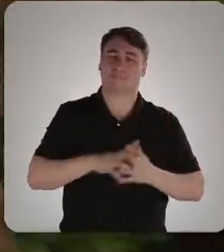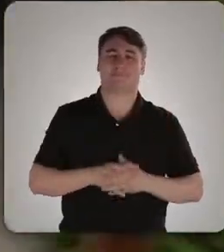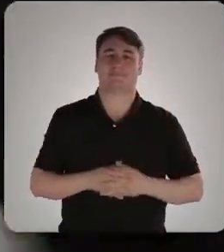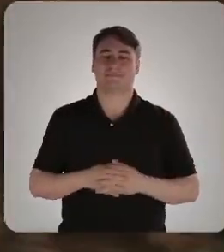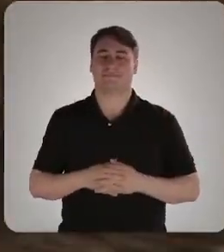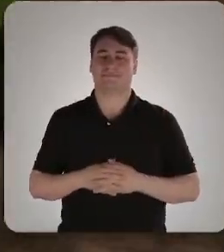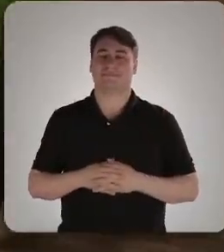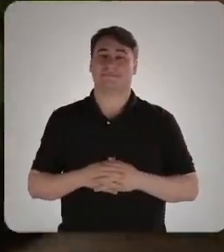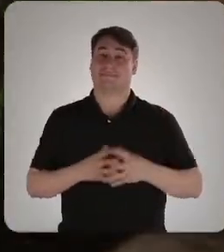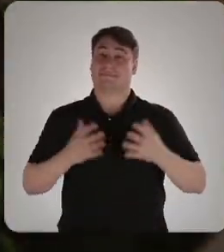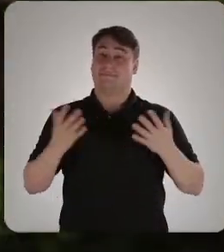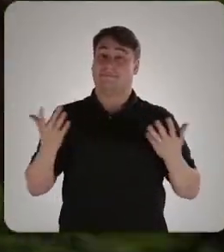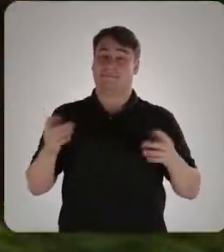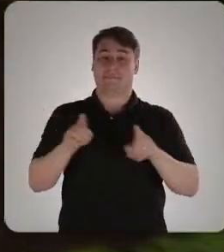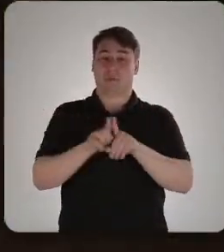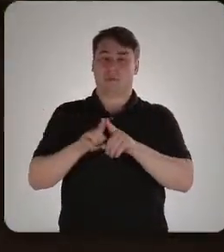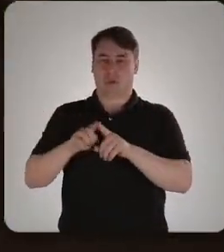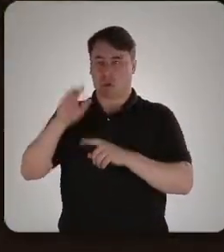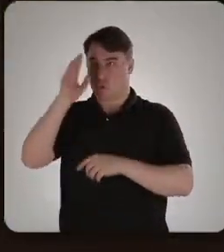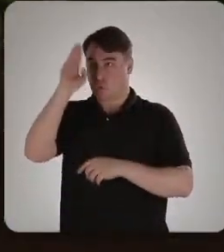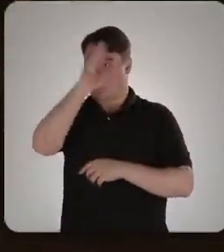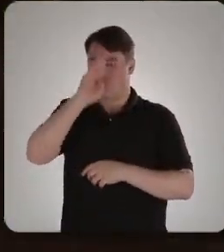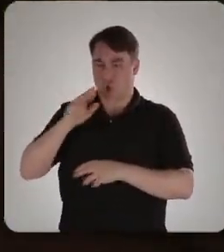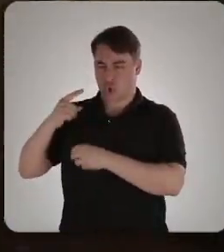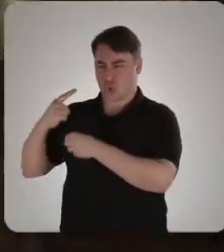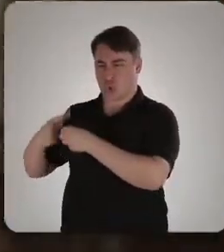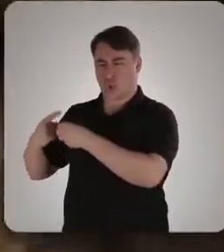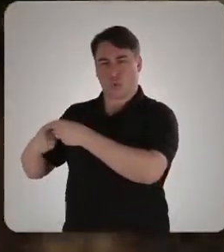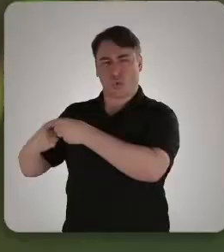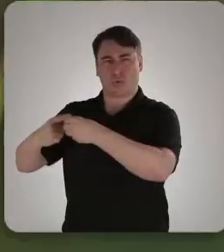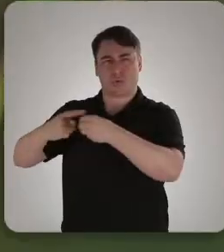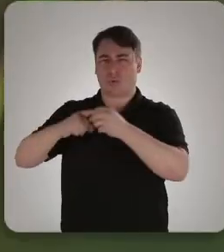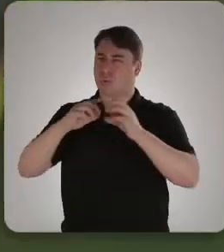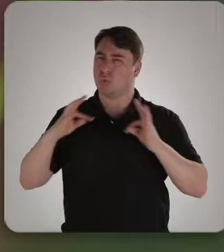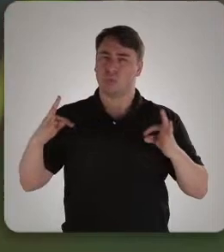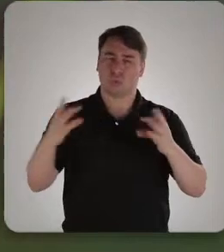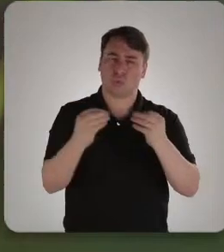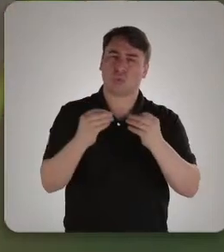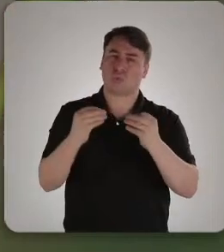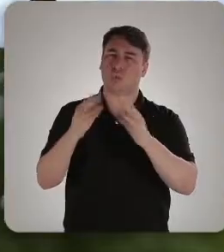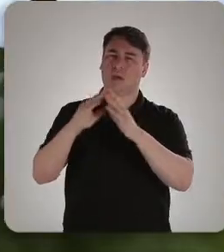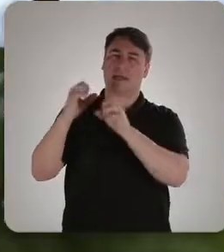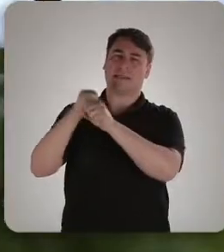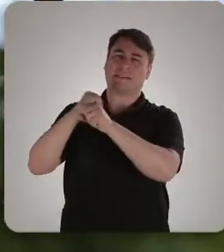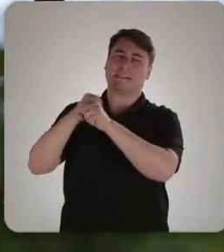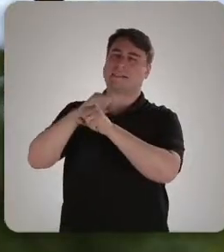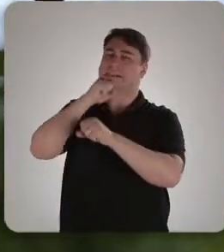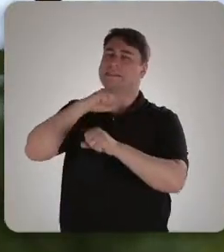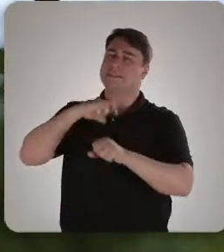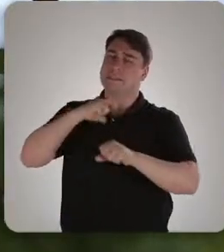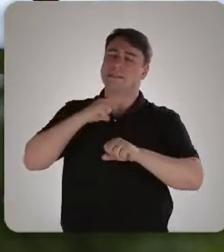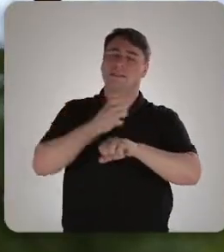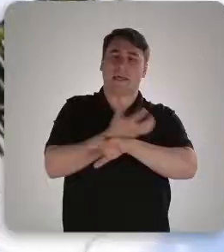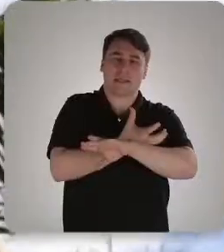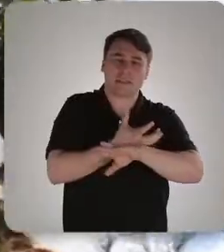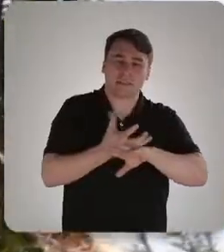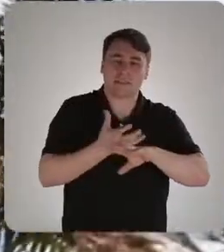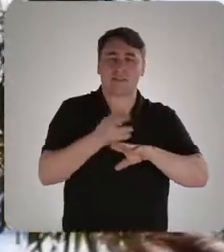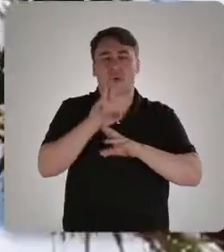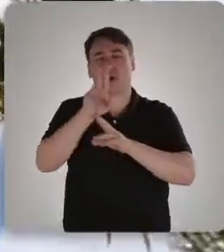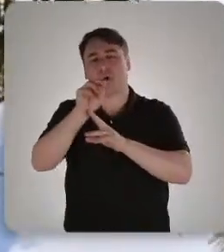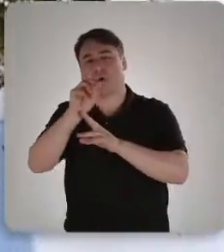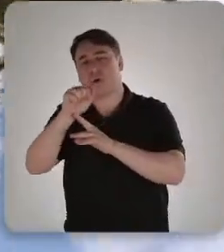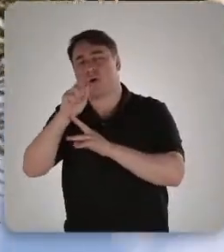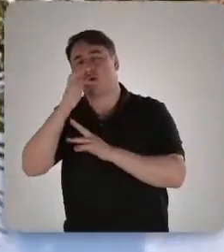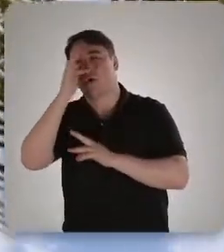Pelos interiores do nosso Brasil, quase toda casa antiga tem um jardim. Roseiras e pássaros repartem igualmente